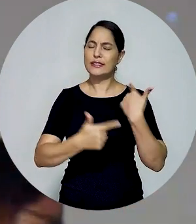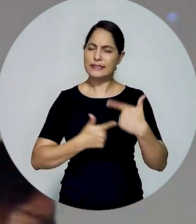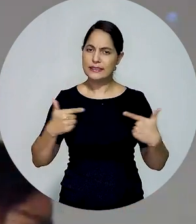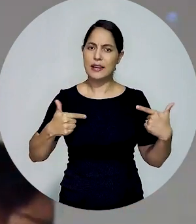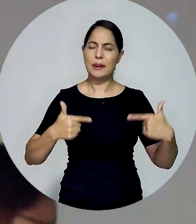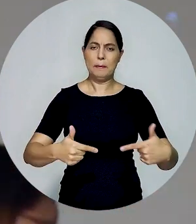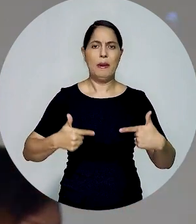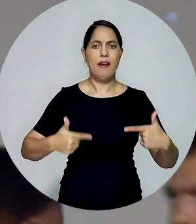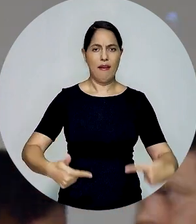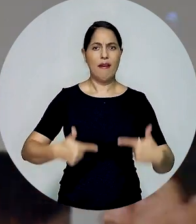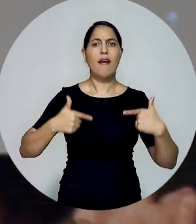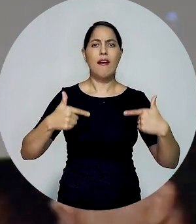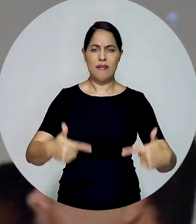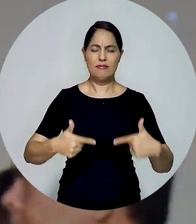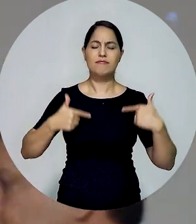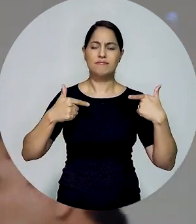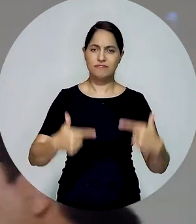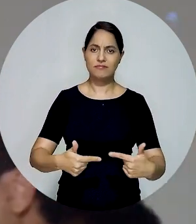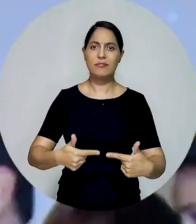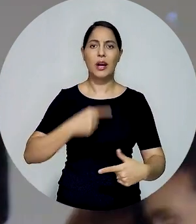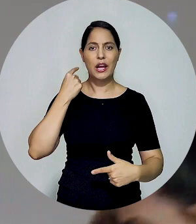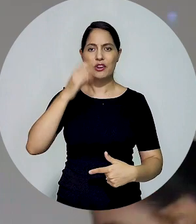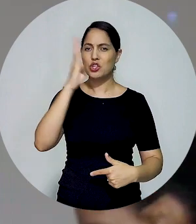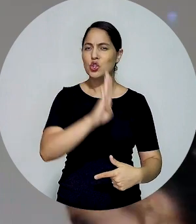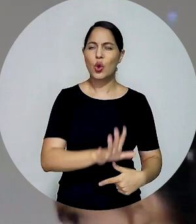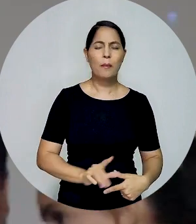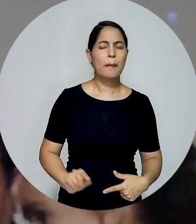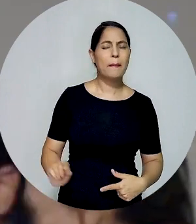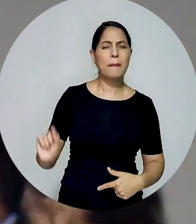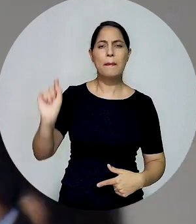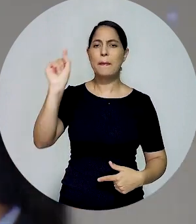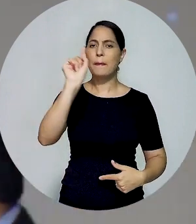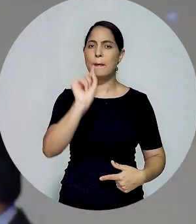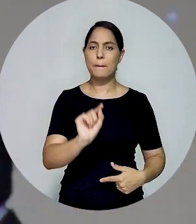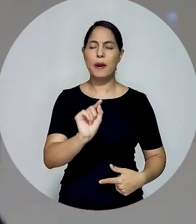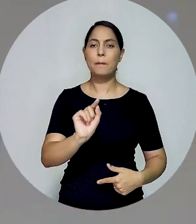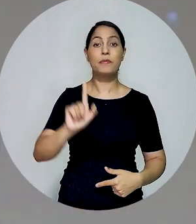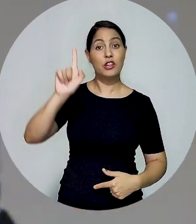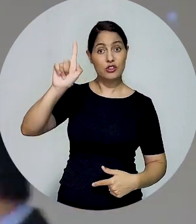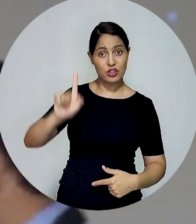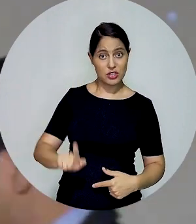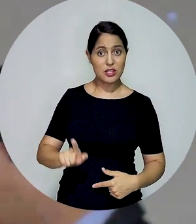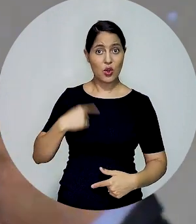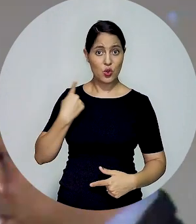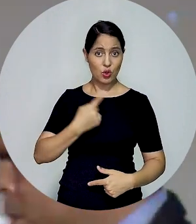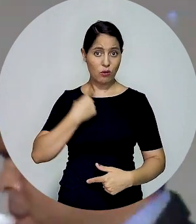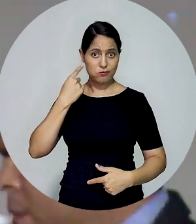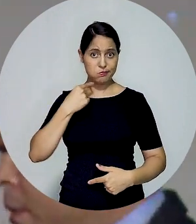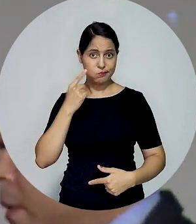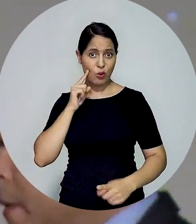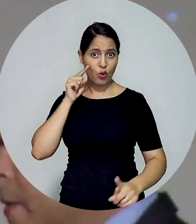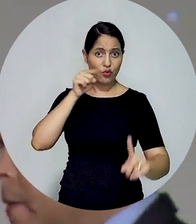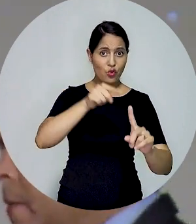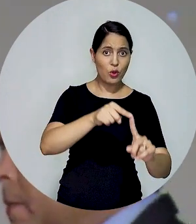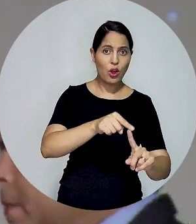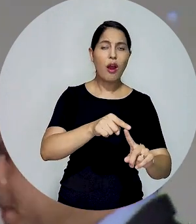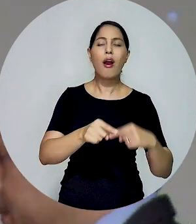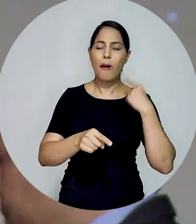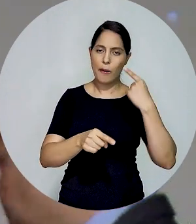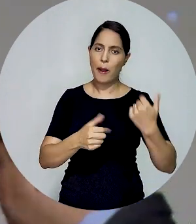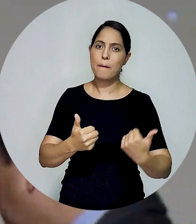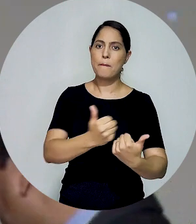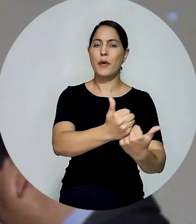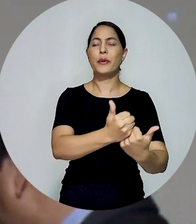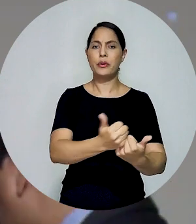um trabalho com a confiança de toda a advocacia nacional, que é uma gestão da advocacia para a